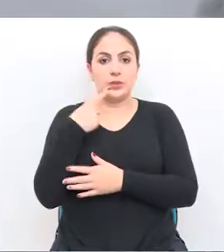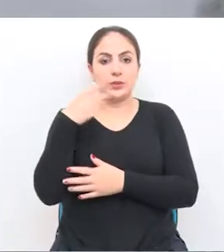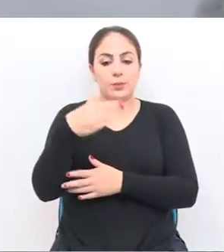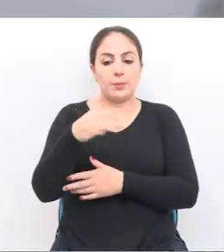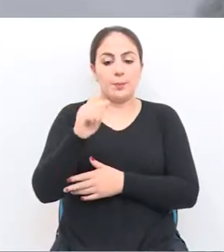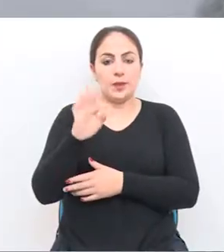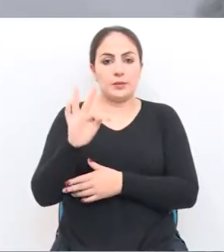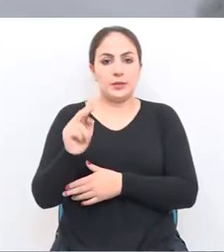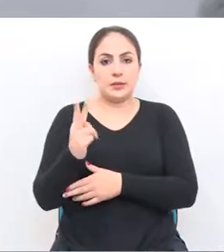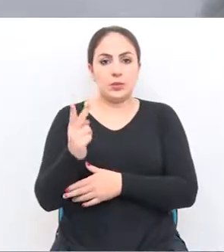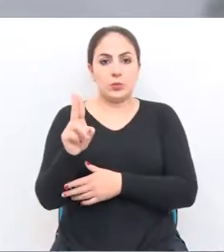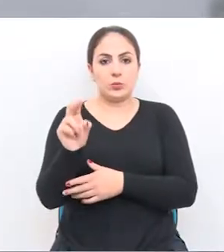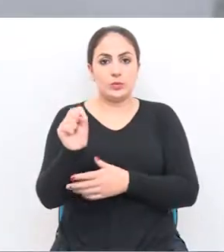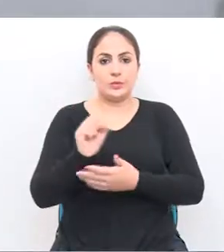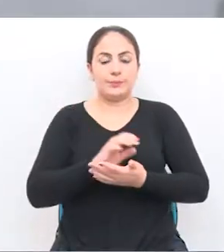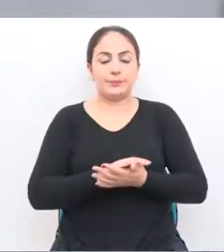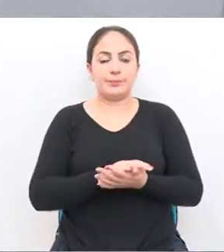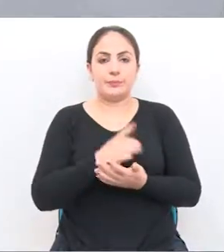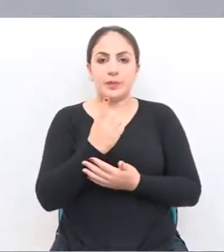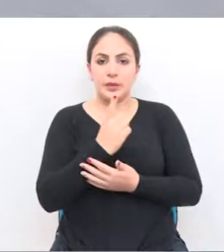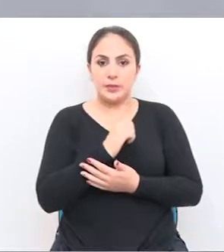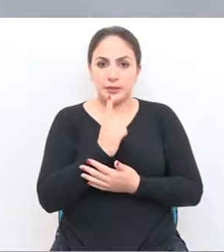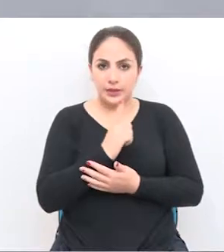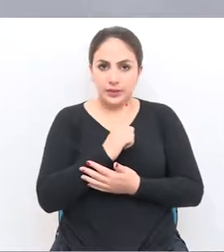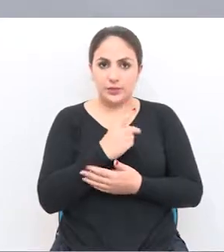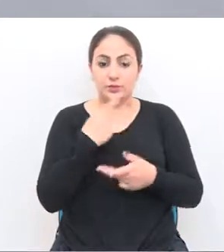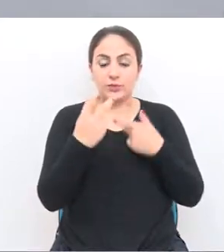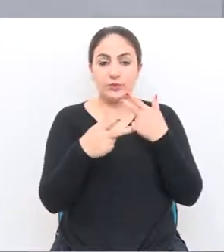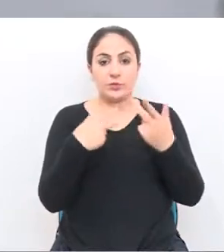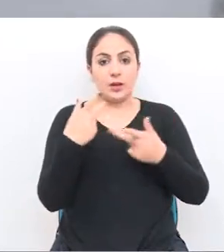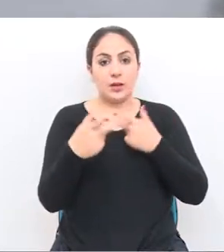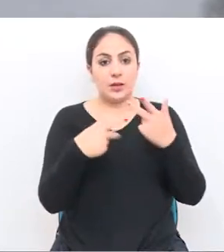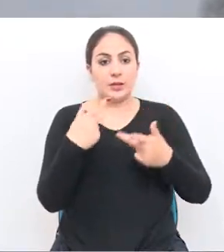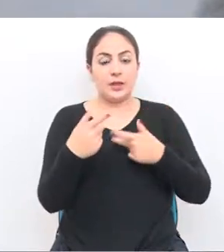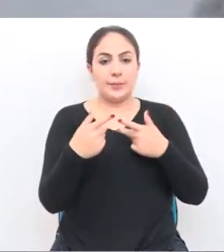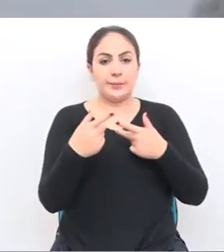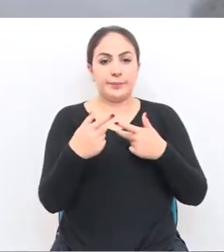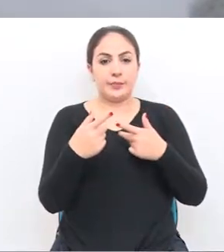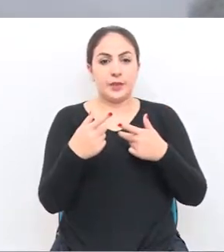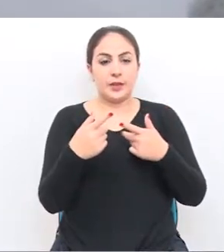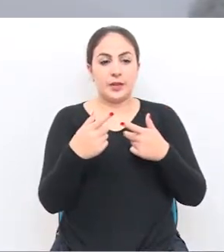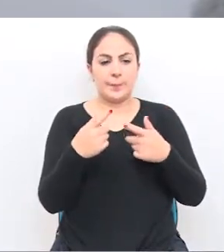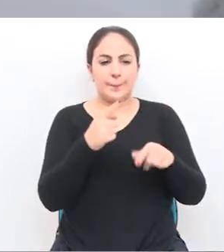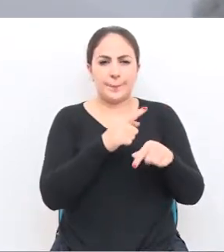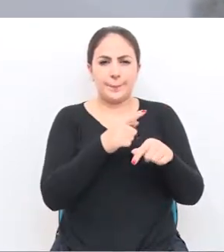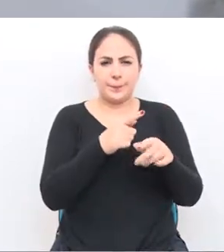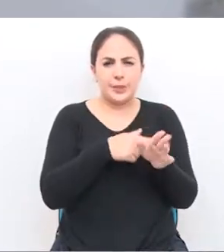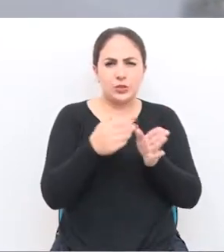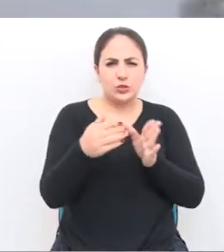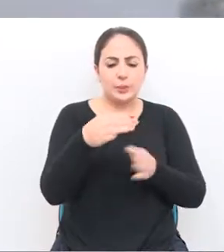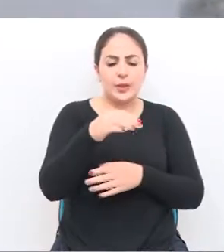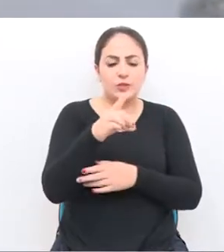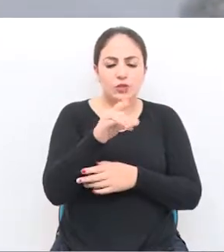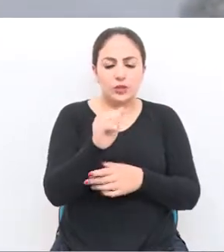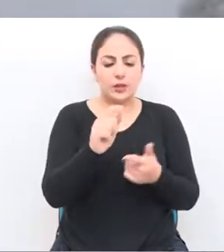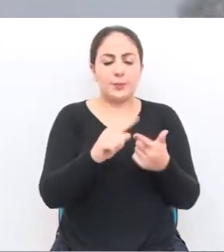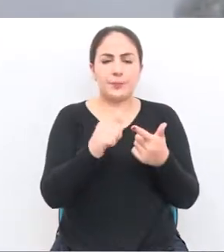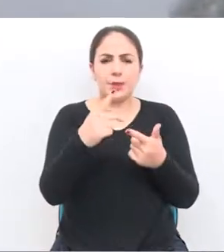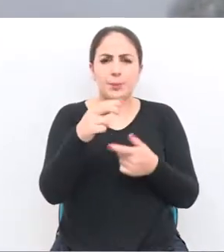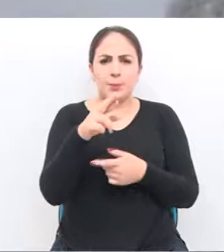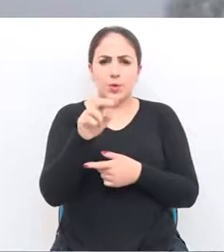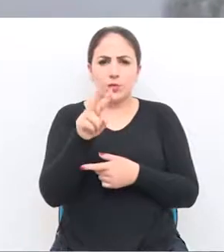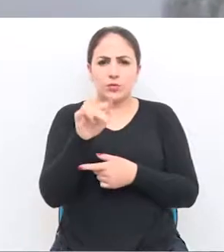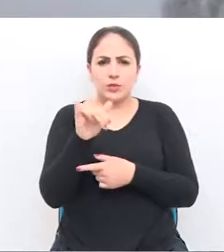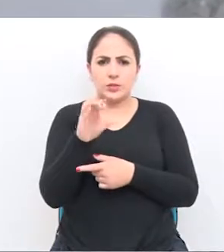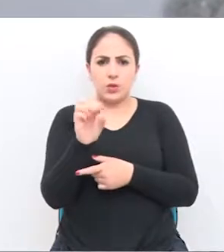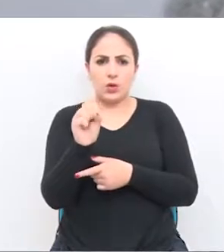que prevê a instituição de medida provisória no município de passo fundo,